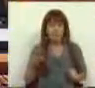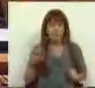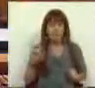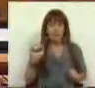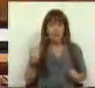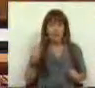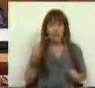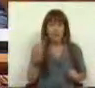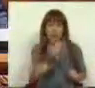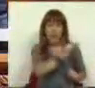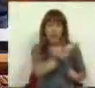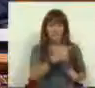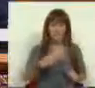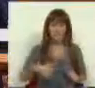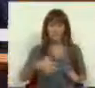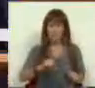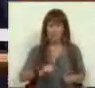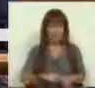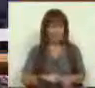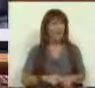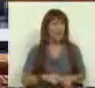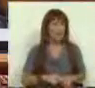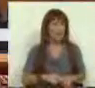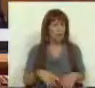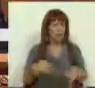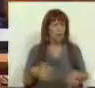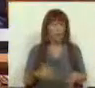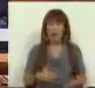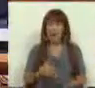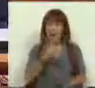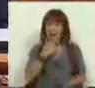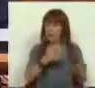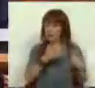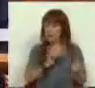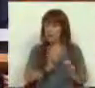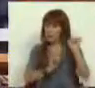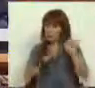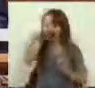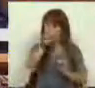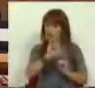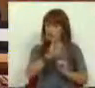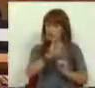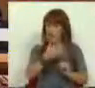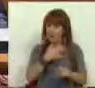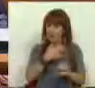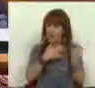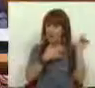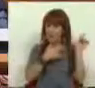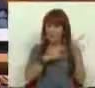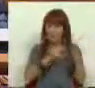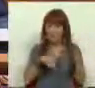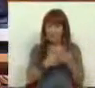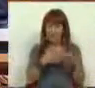do PIB regional. Esta situação é da exclusiva responsabilidade dos governos do PSD,